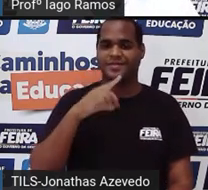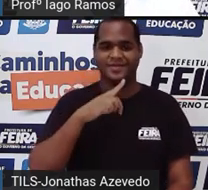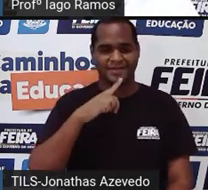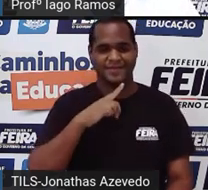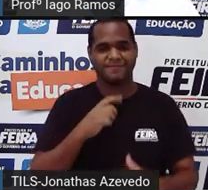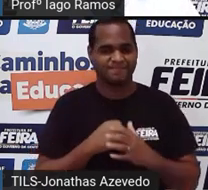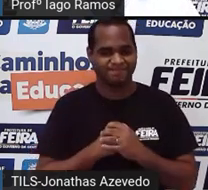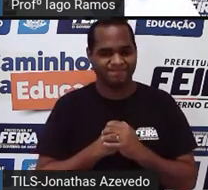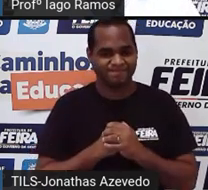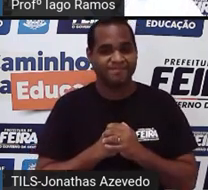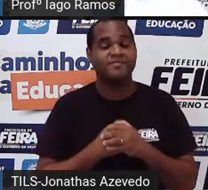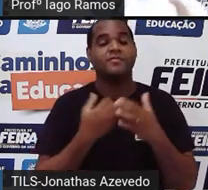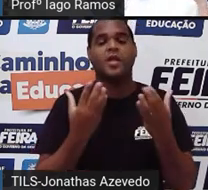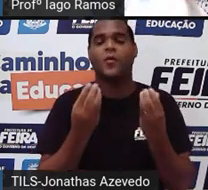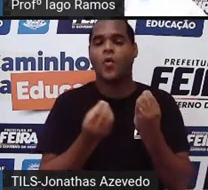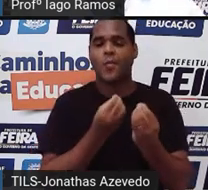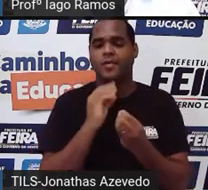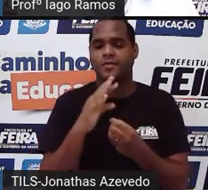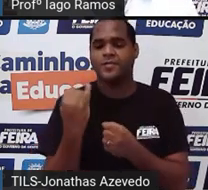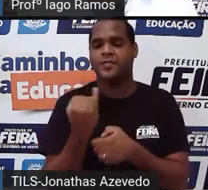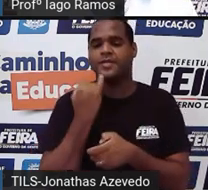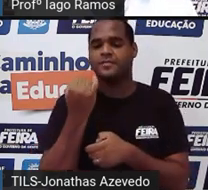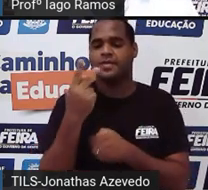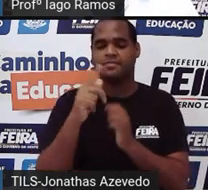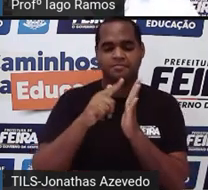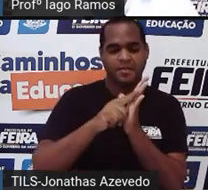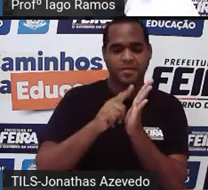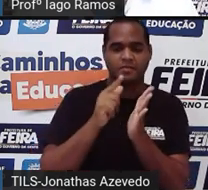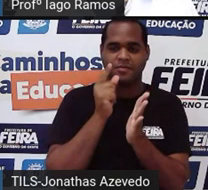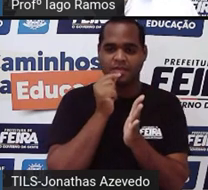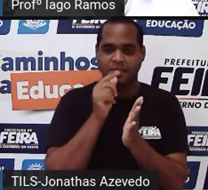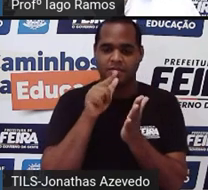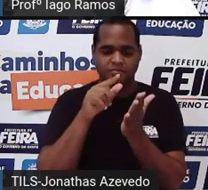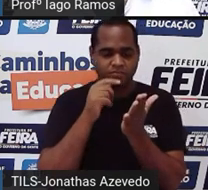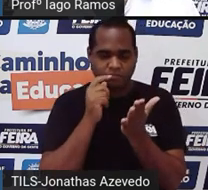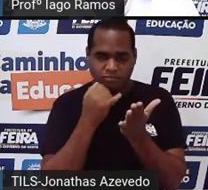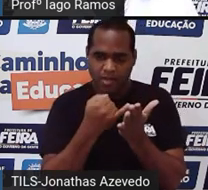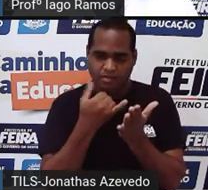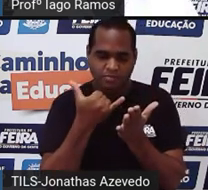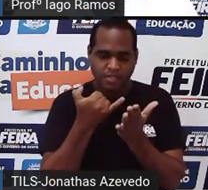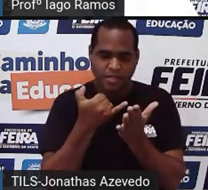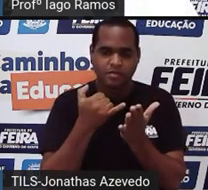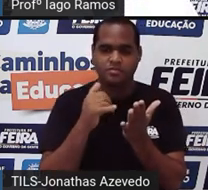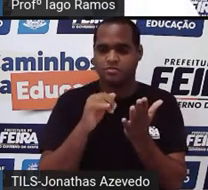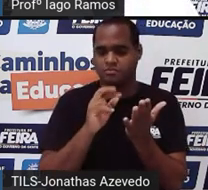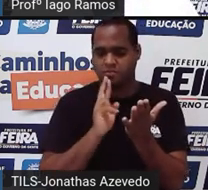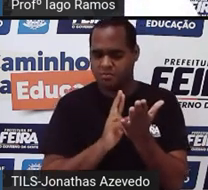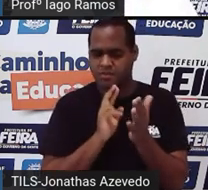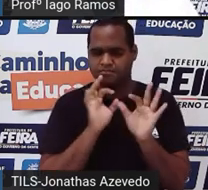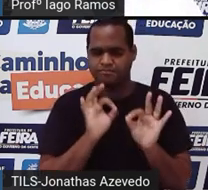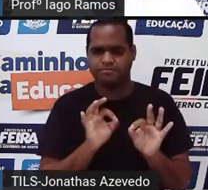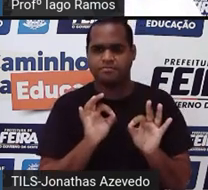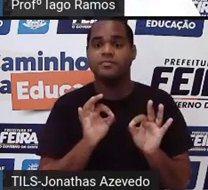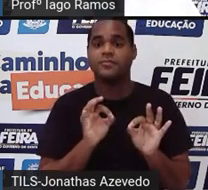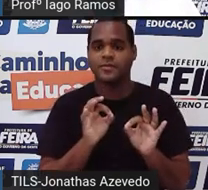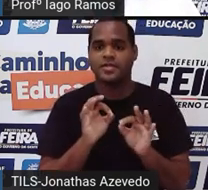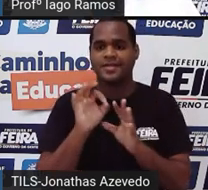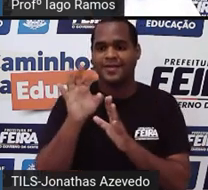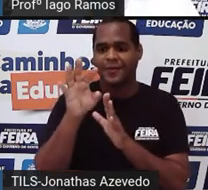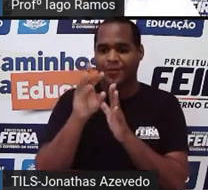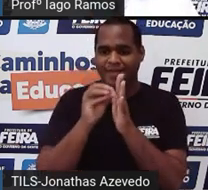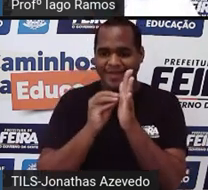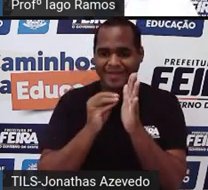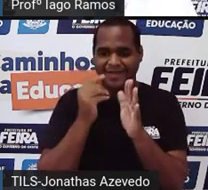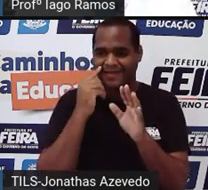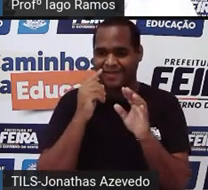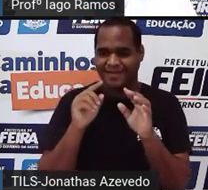o que é que vai ser interessante? Agora você vai precisar de um papel, um lápis, uma borracha, uma caneta. Eu queria que você copiasse essa